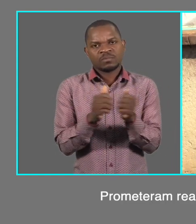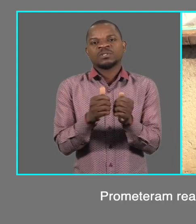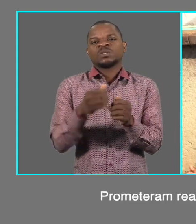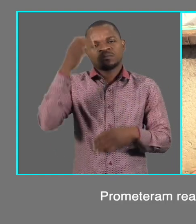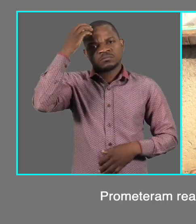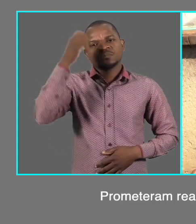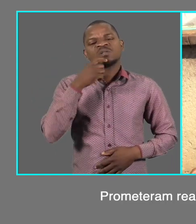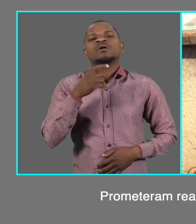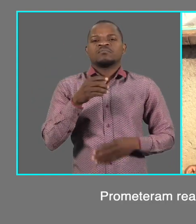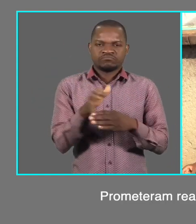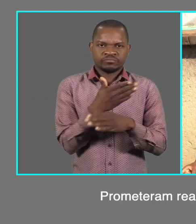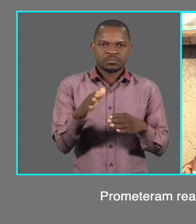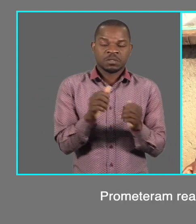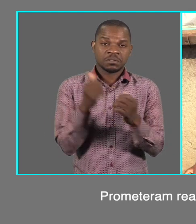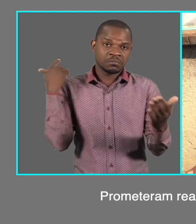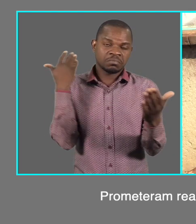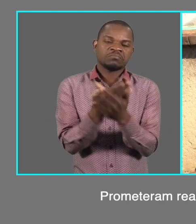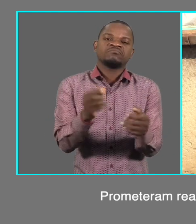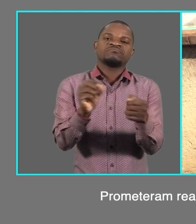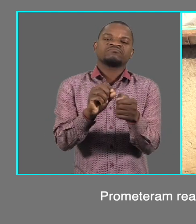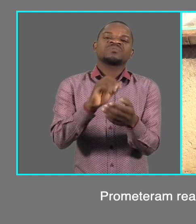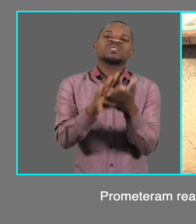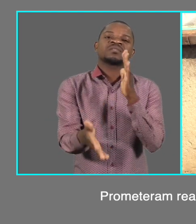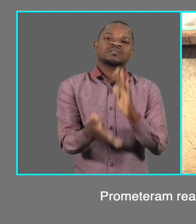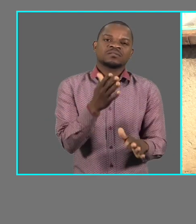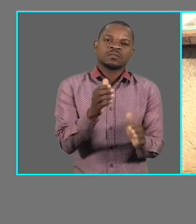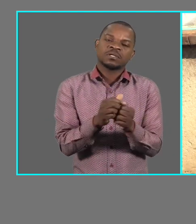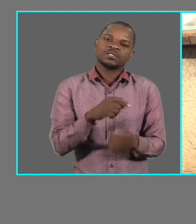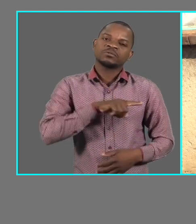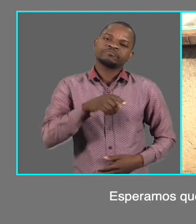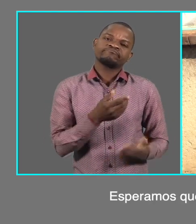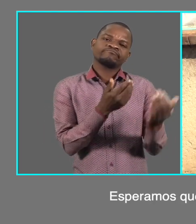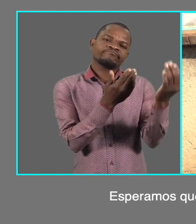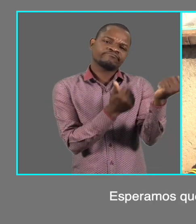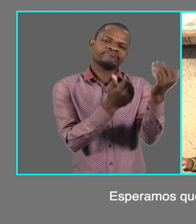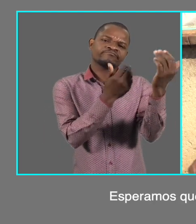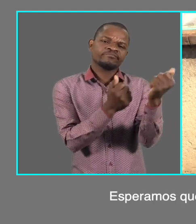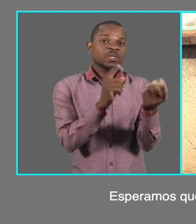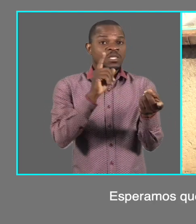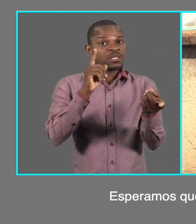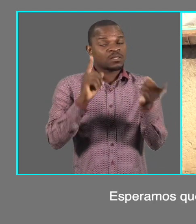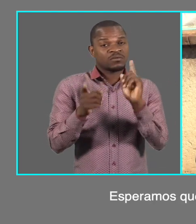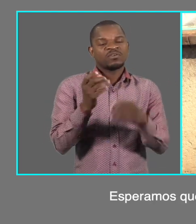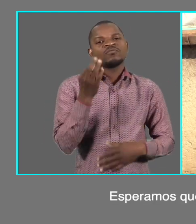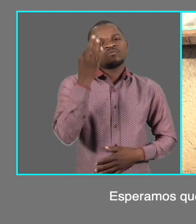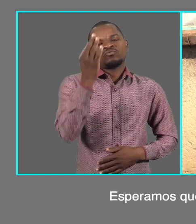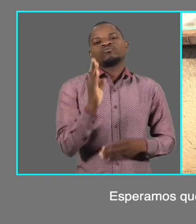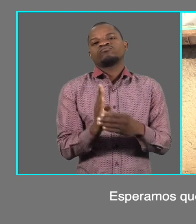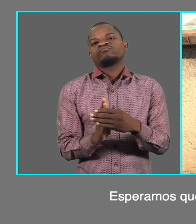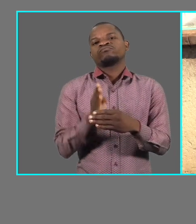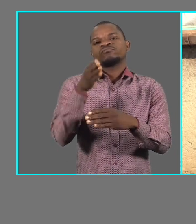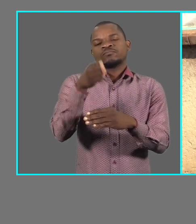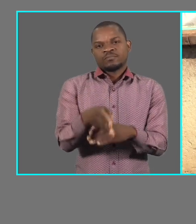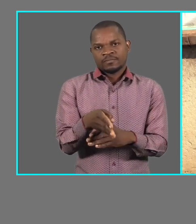Prometeram repará-la, mas nada aconteceu. Esperamos que um dia resolva o problema.